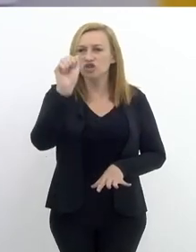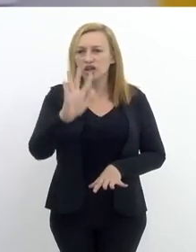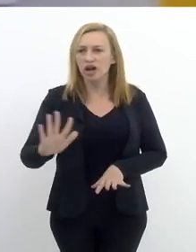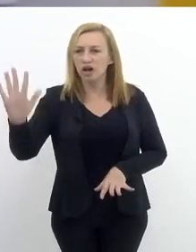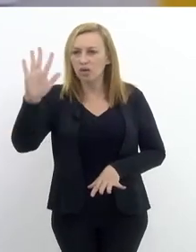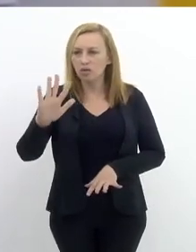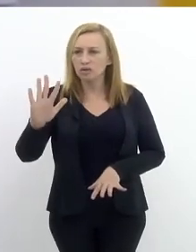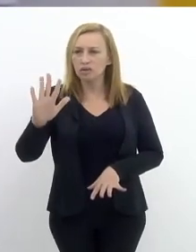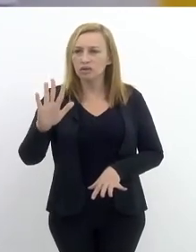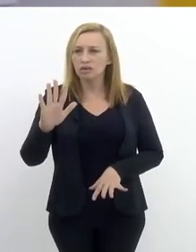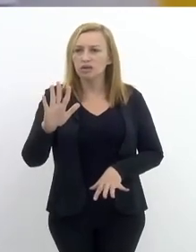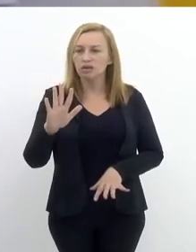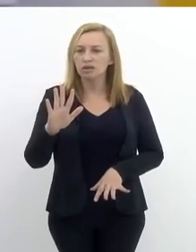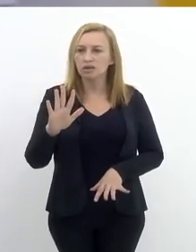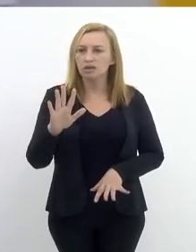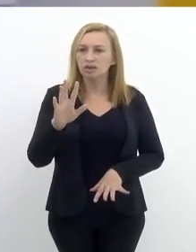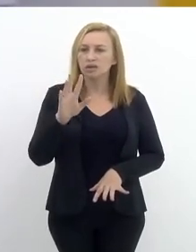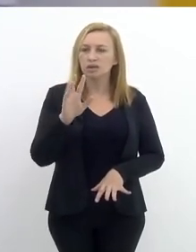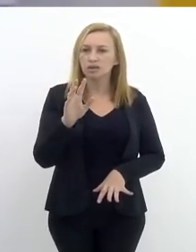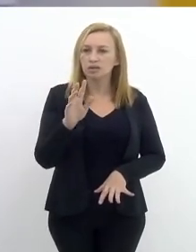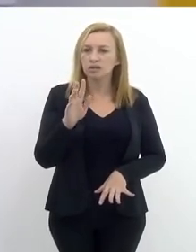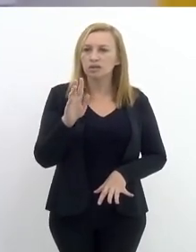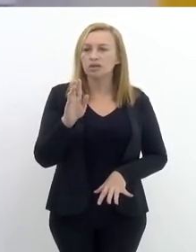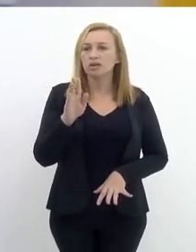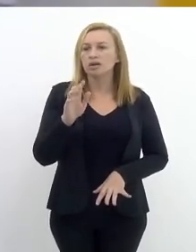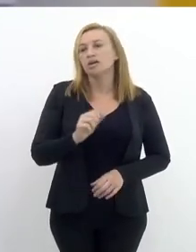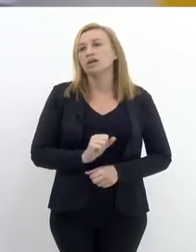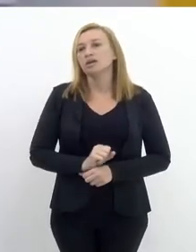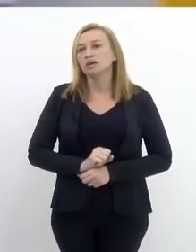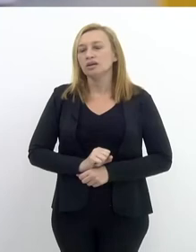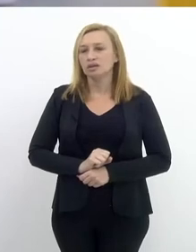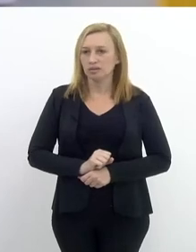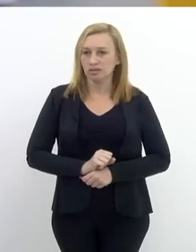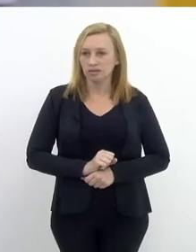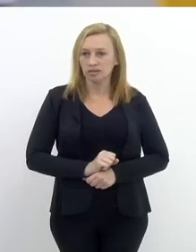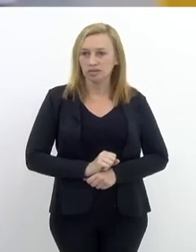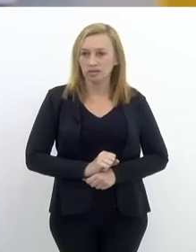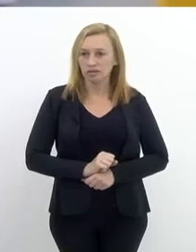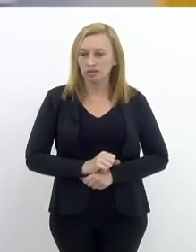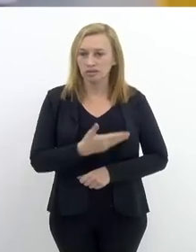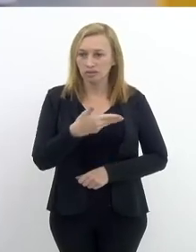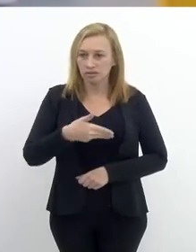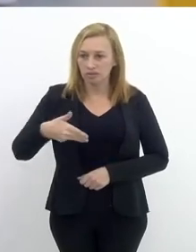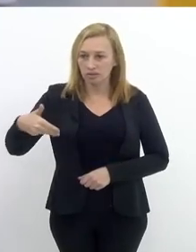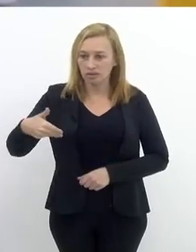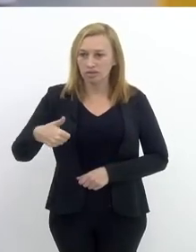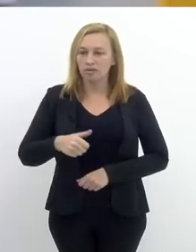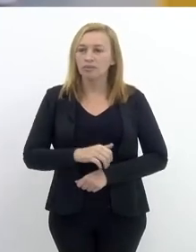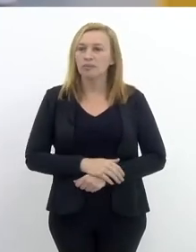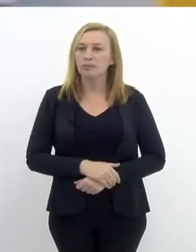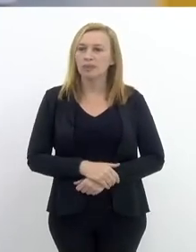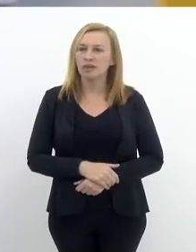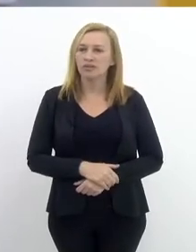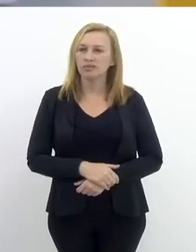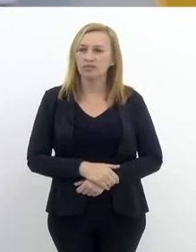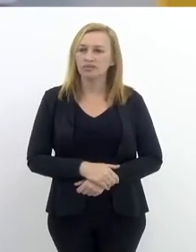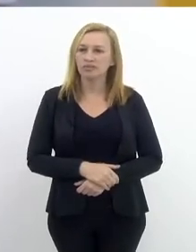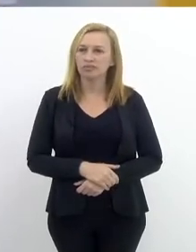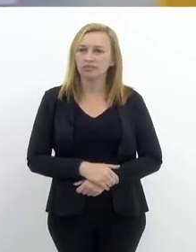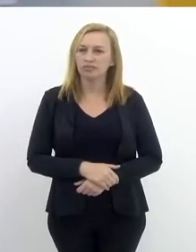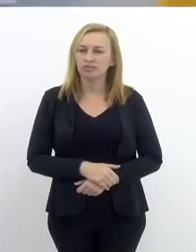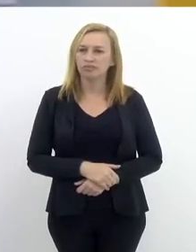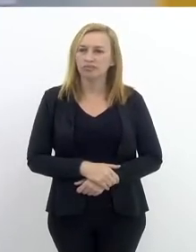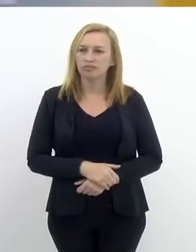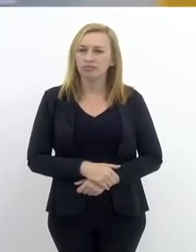um e-mail geral que é bra, underline, brasilia, arroba, icrc